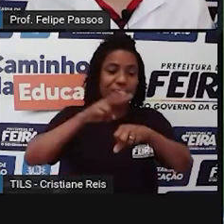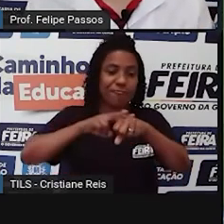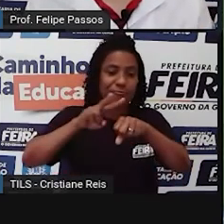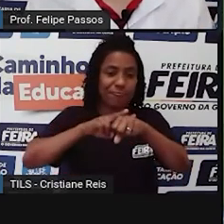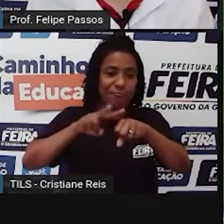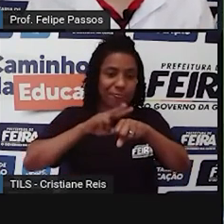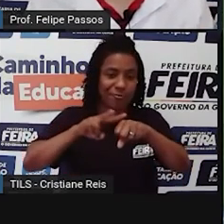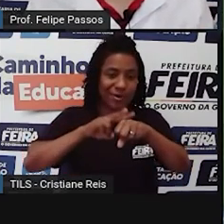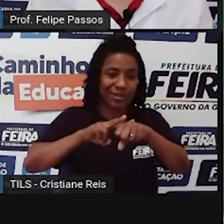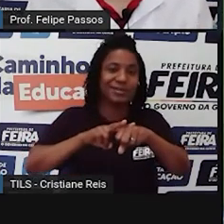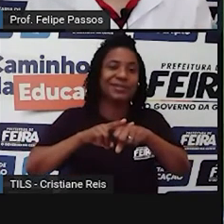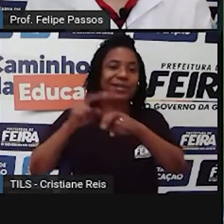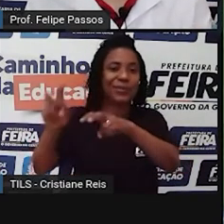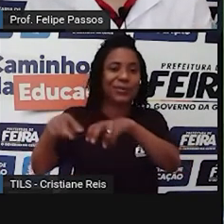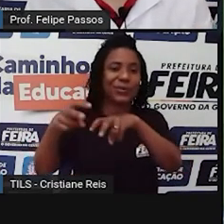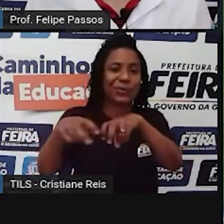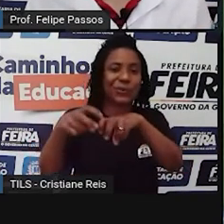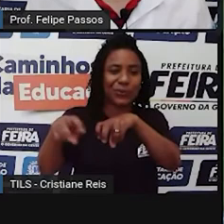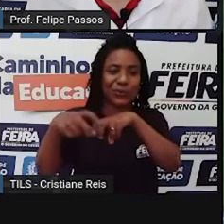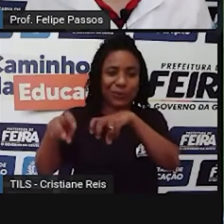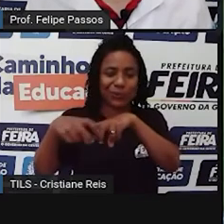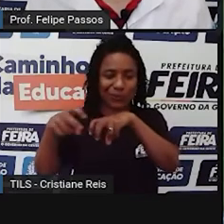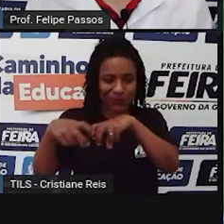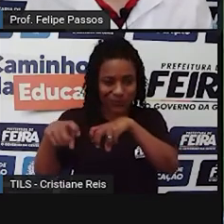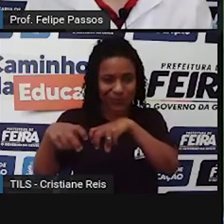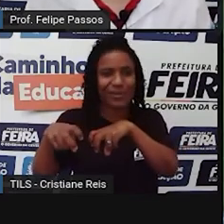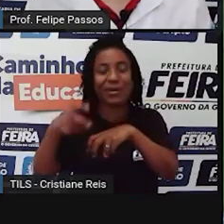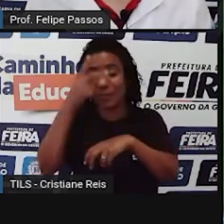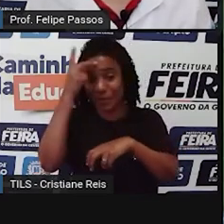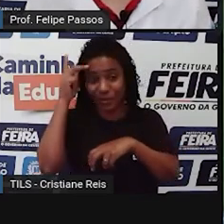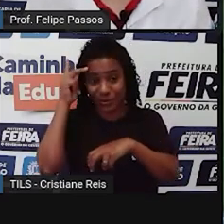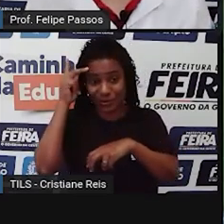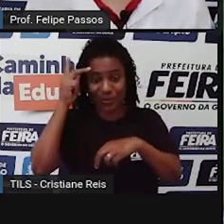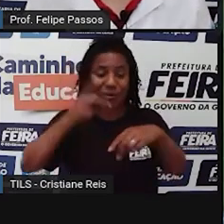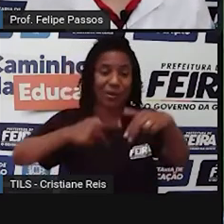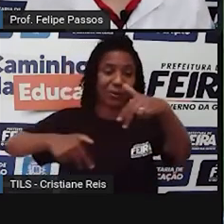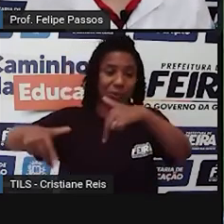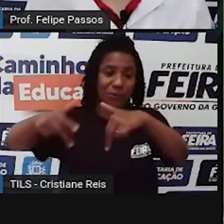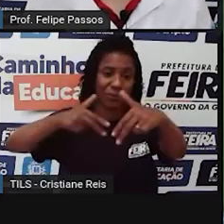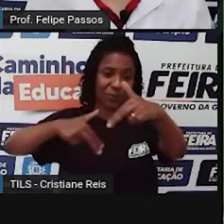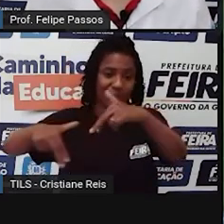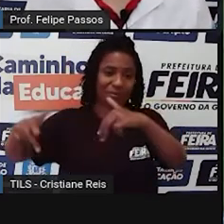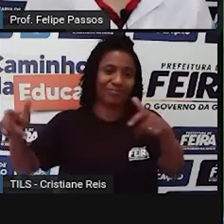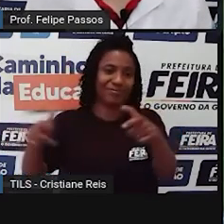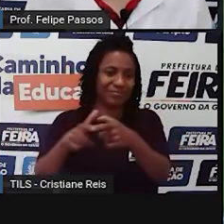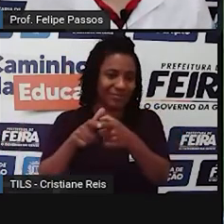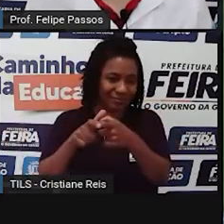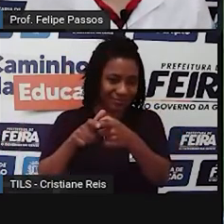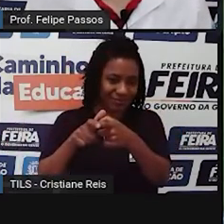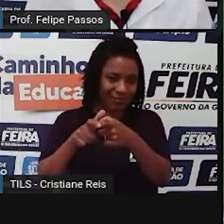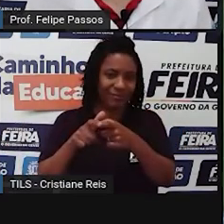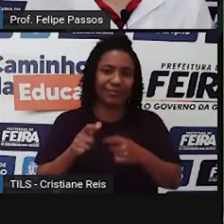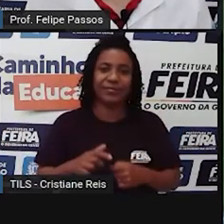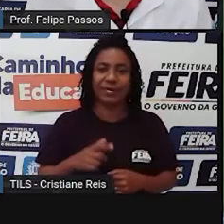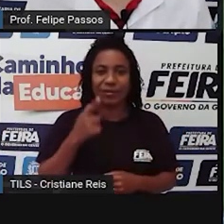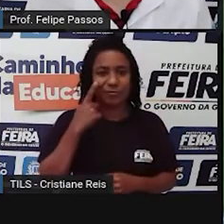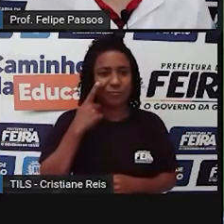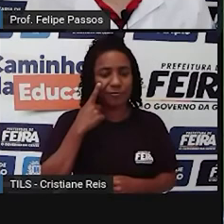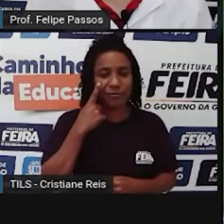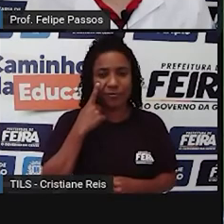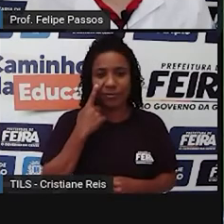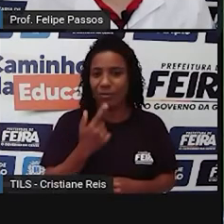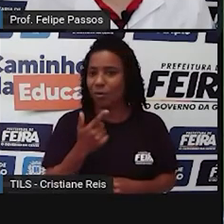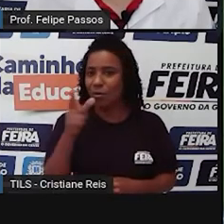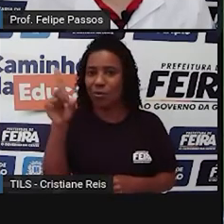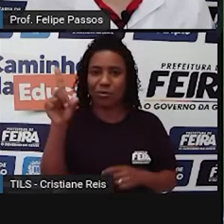é porque é zona rural. É uma zona com menos interferência do ser humano. Então, aqui você vê que não tem nenhum outro